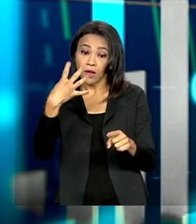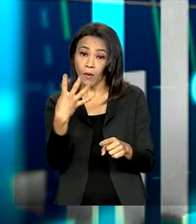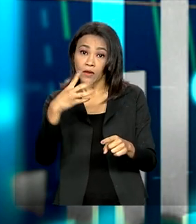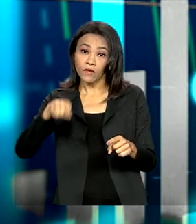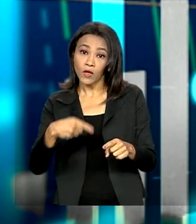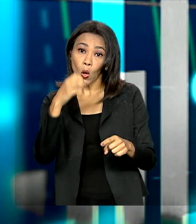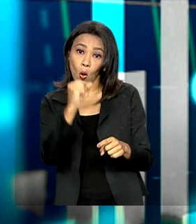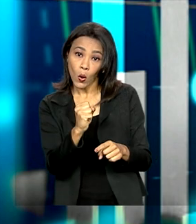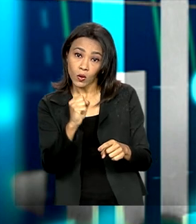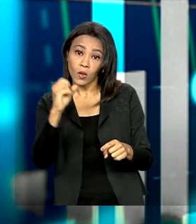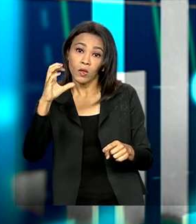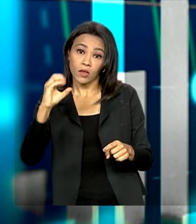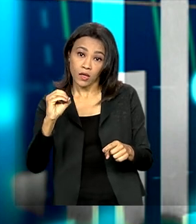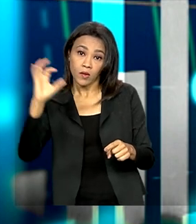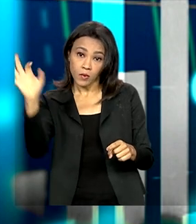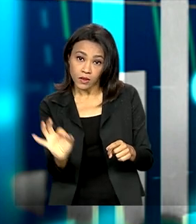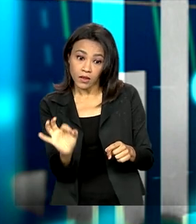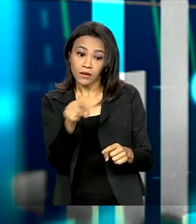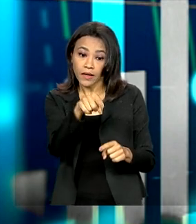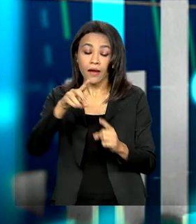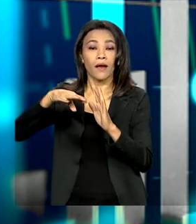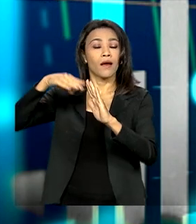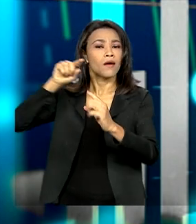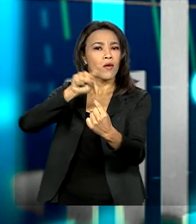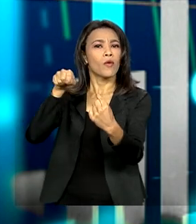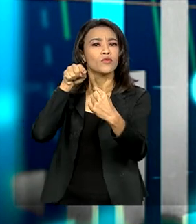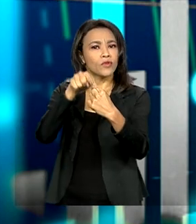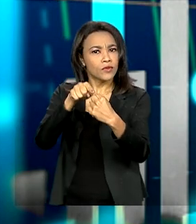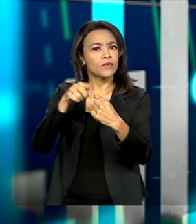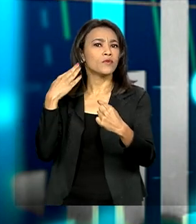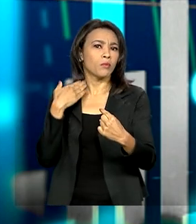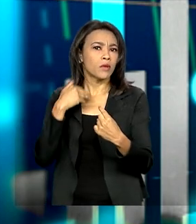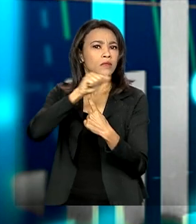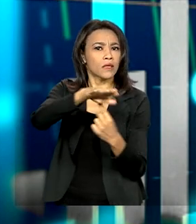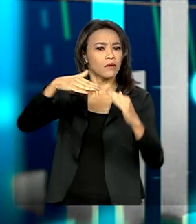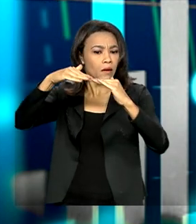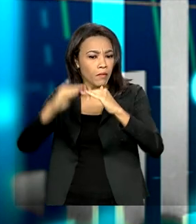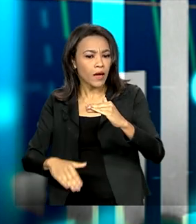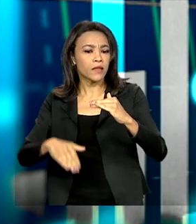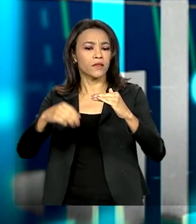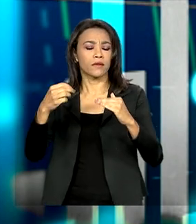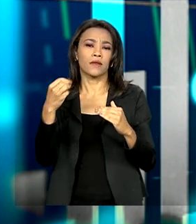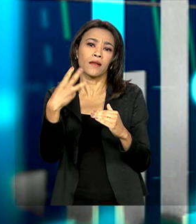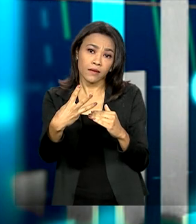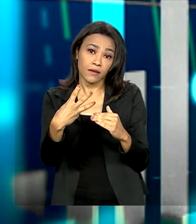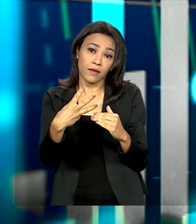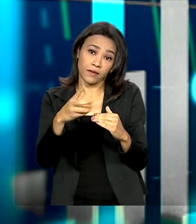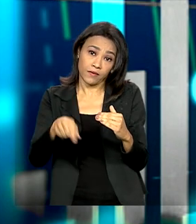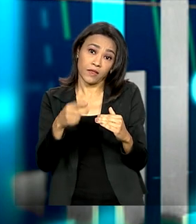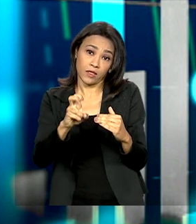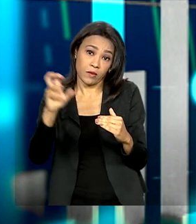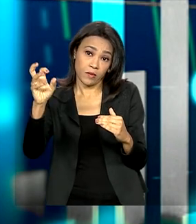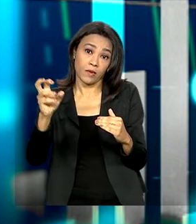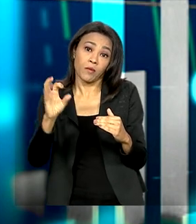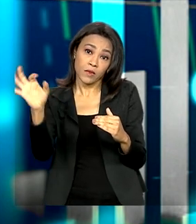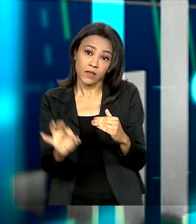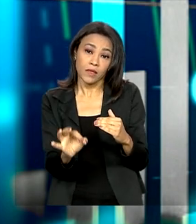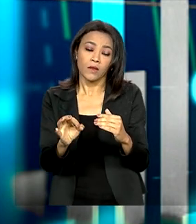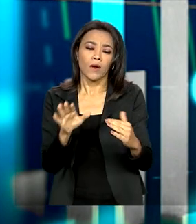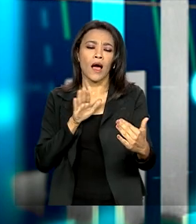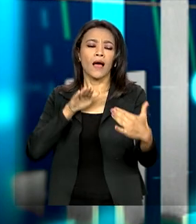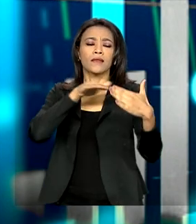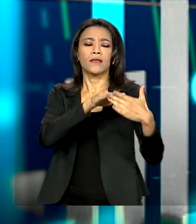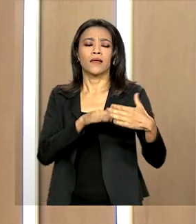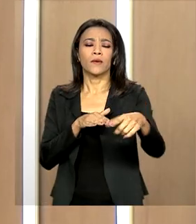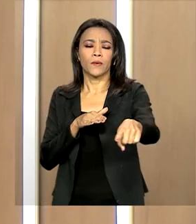meta do Banco Central, que é de 3,5%, com uma possibilidade de variação de 1,5% para cima e para baixo, chegando, portanto, a um